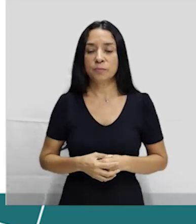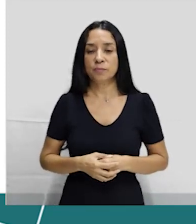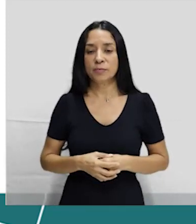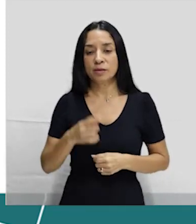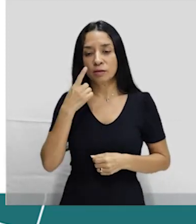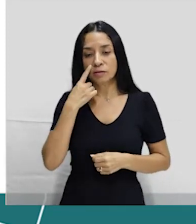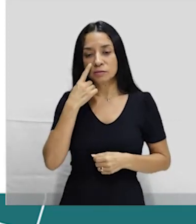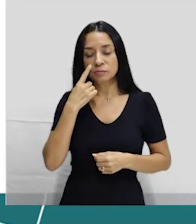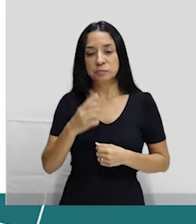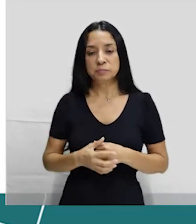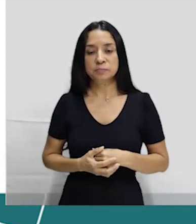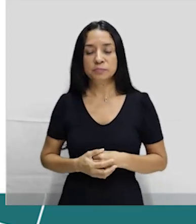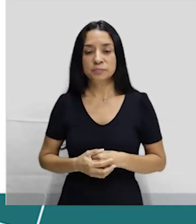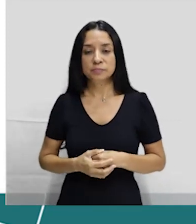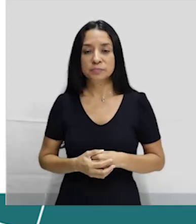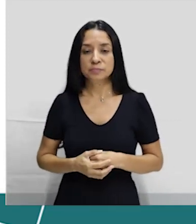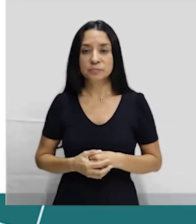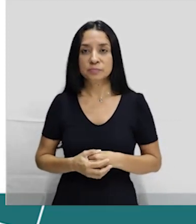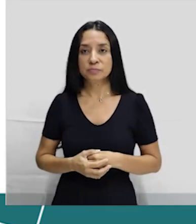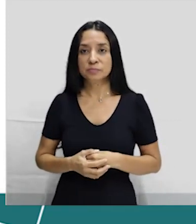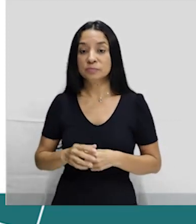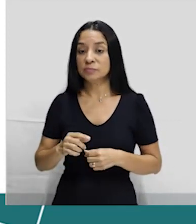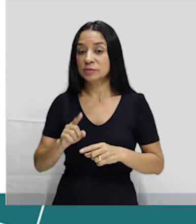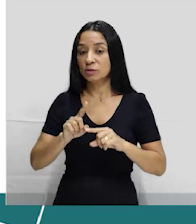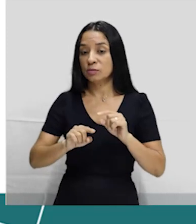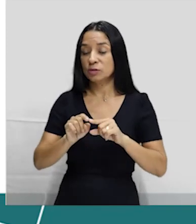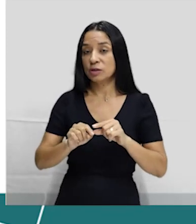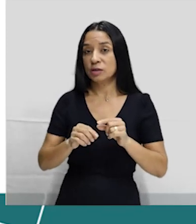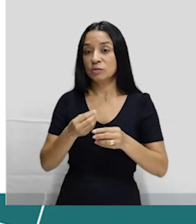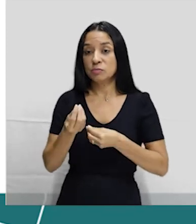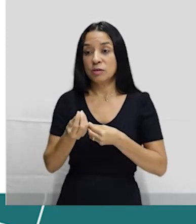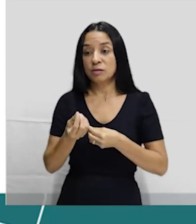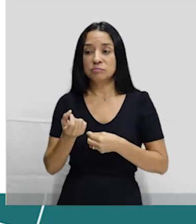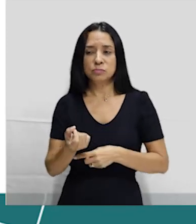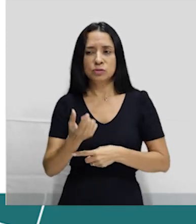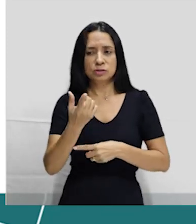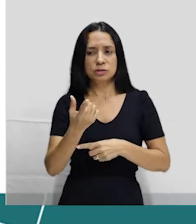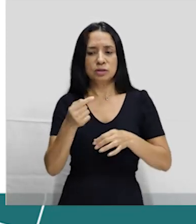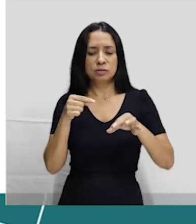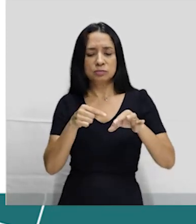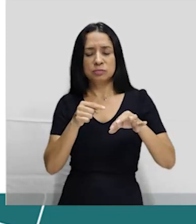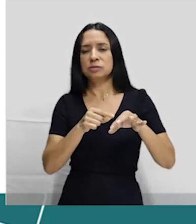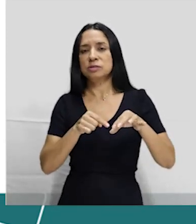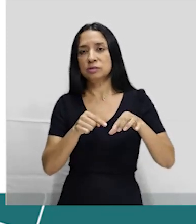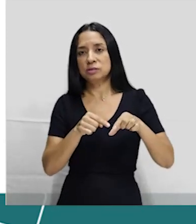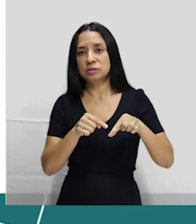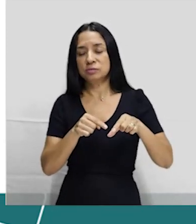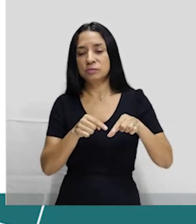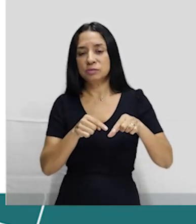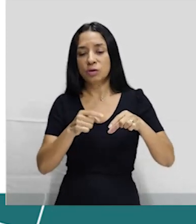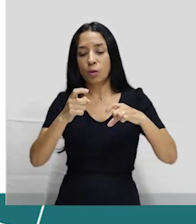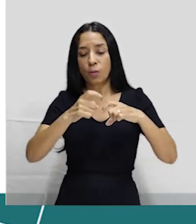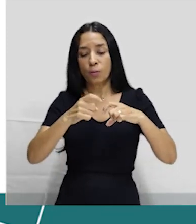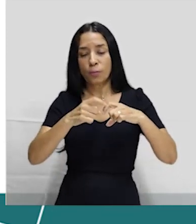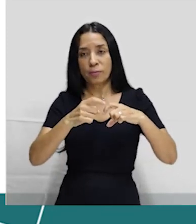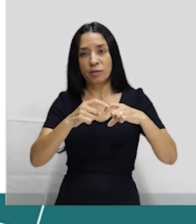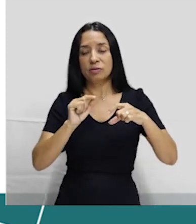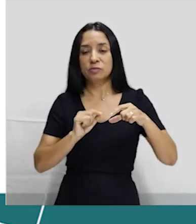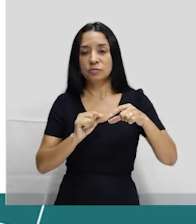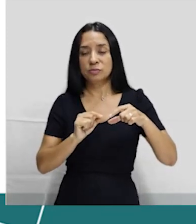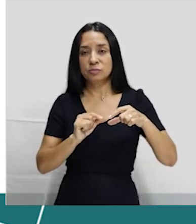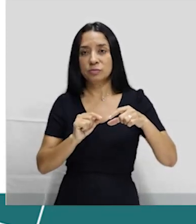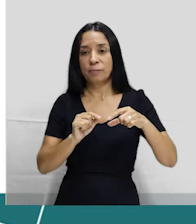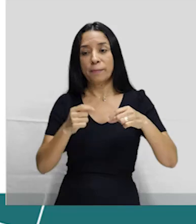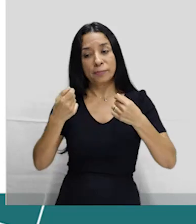Antes de eu falar do próximo. Esse dispositivo, ele é um corpo estranho para a mulher. Então, quando o médico, tem que ser colocado pelo médico, né?